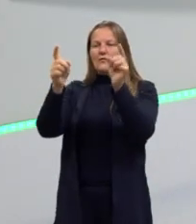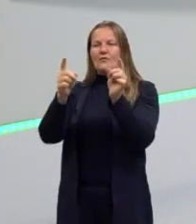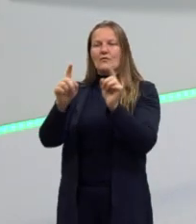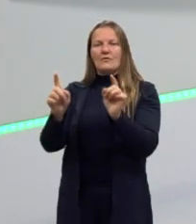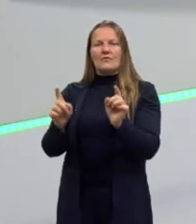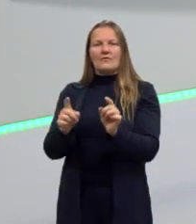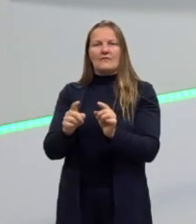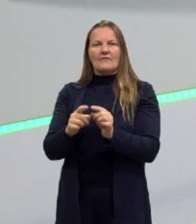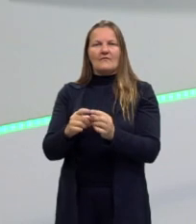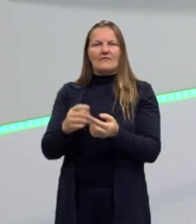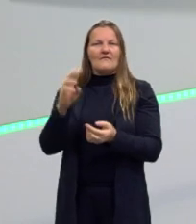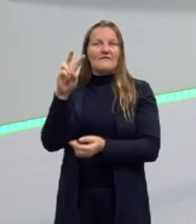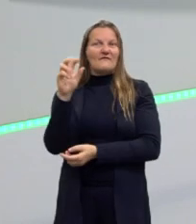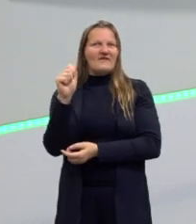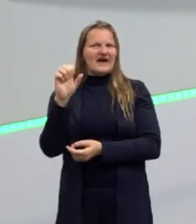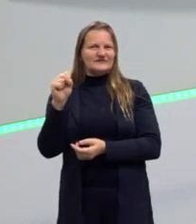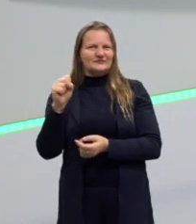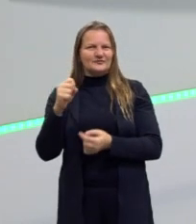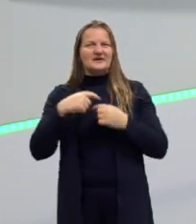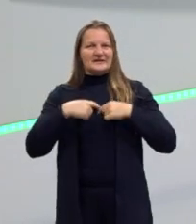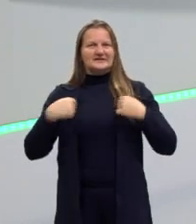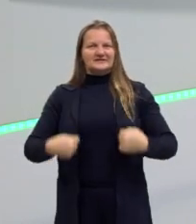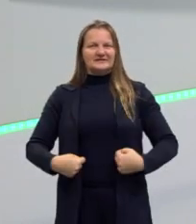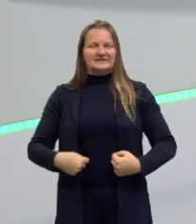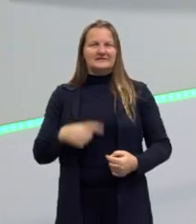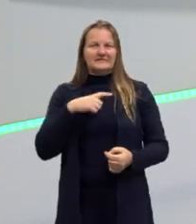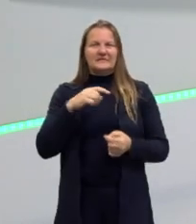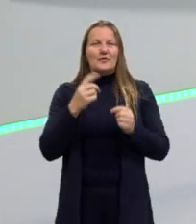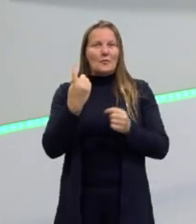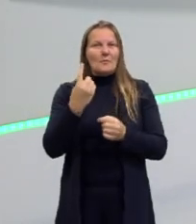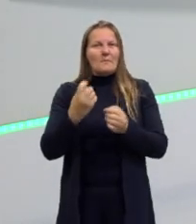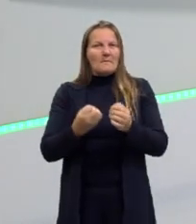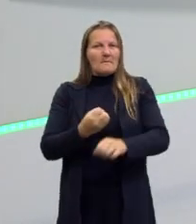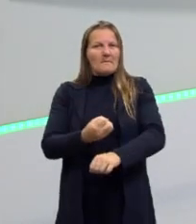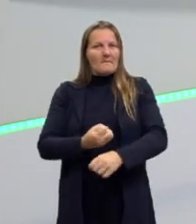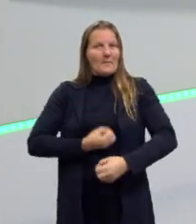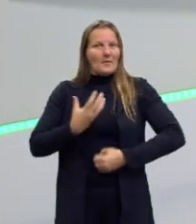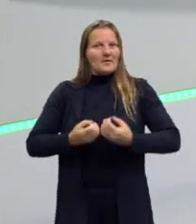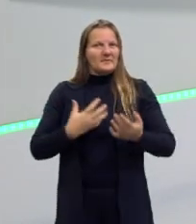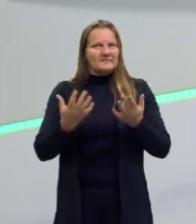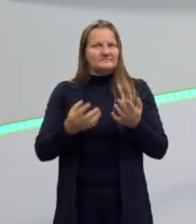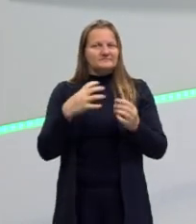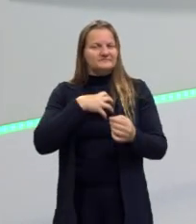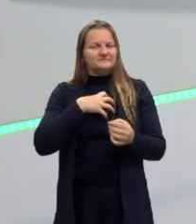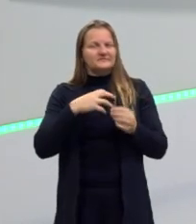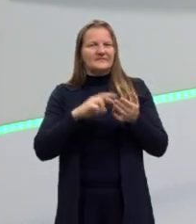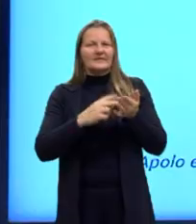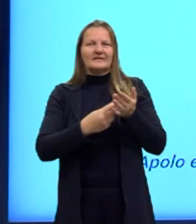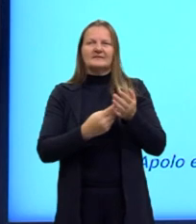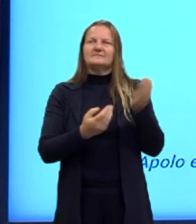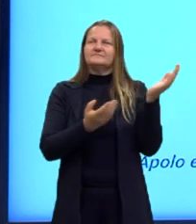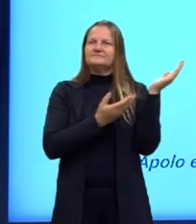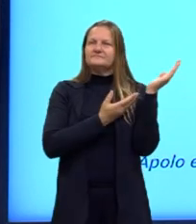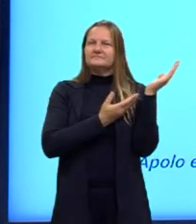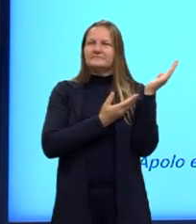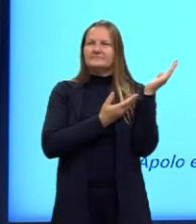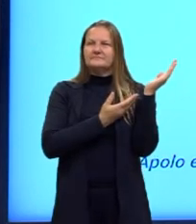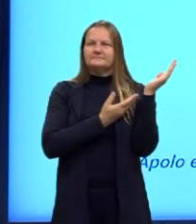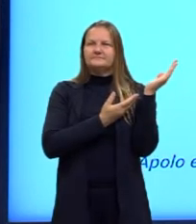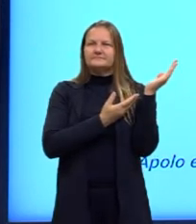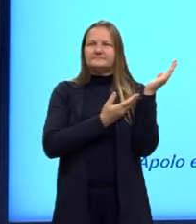um dos poemas que a gente vai analisar hoje. Então, é nesse sentido. Então, aqui temos a